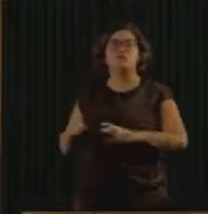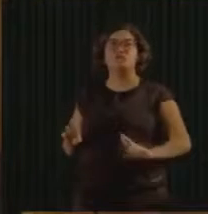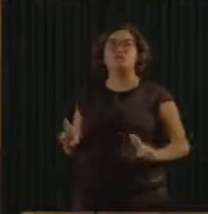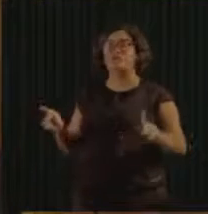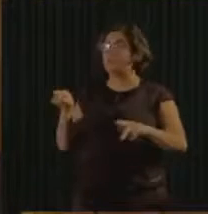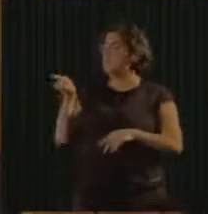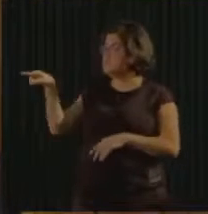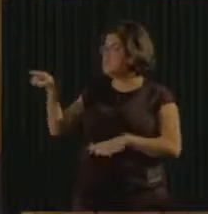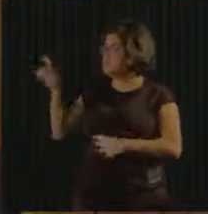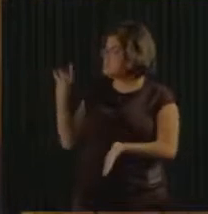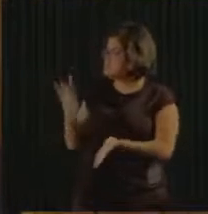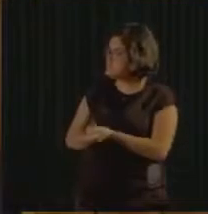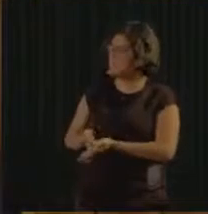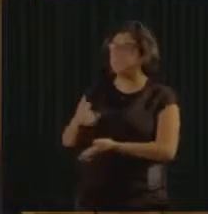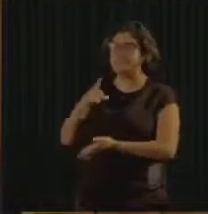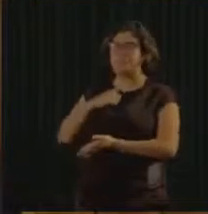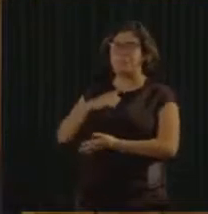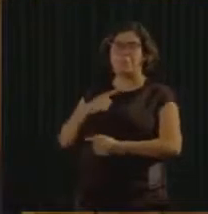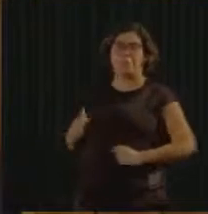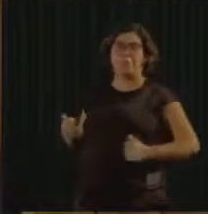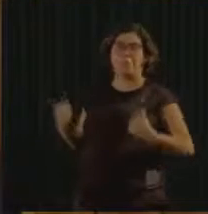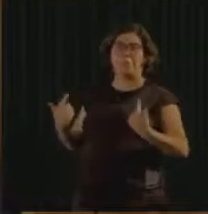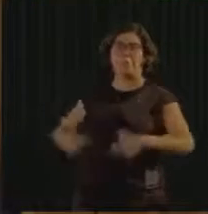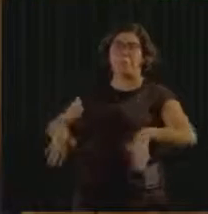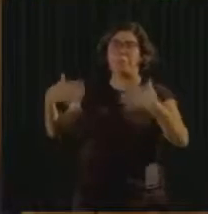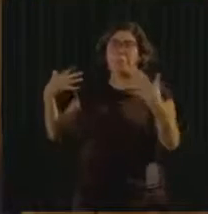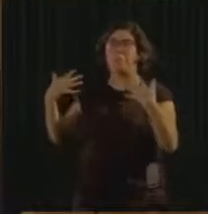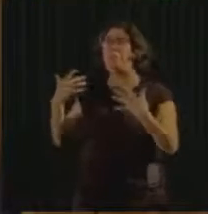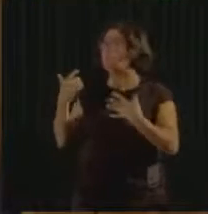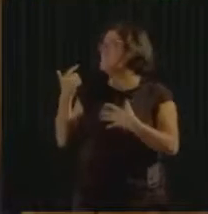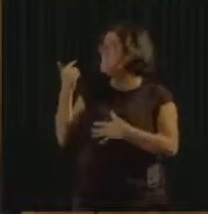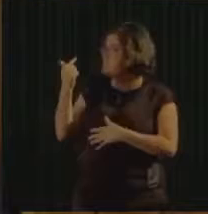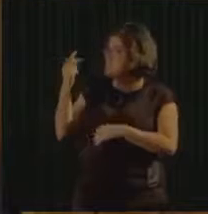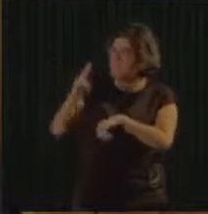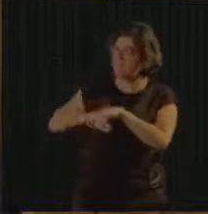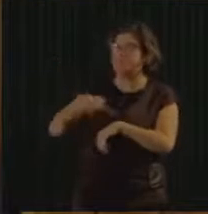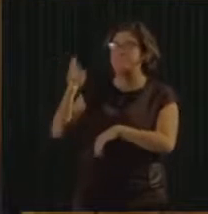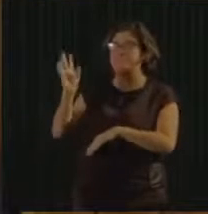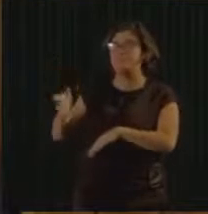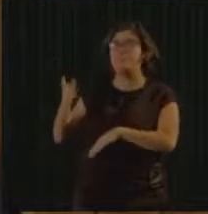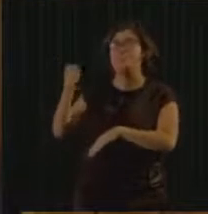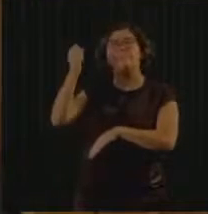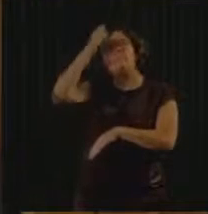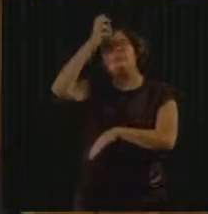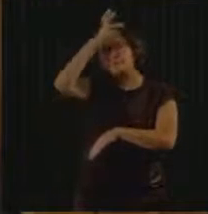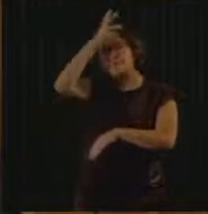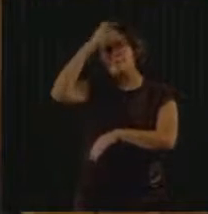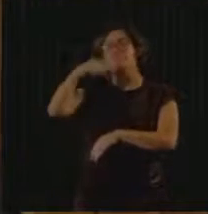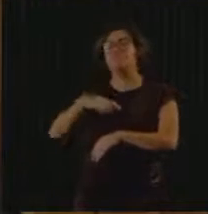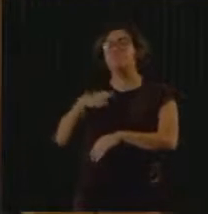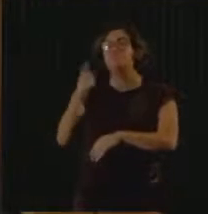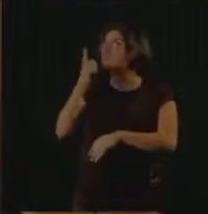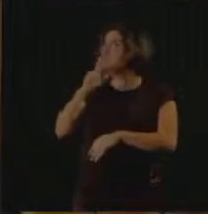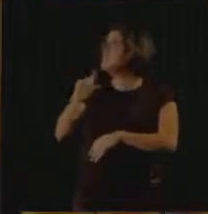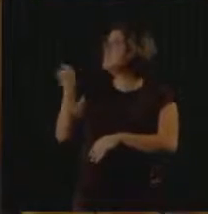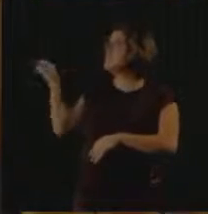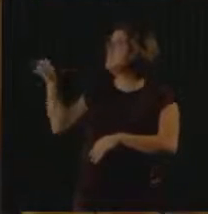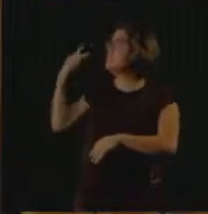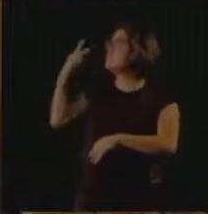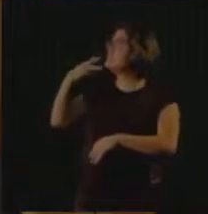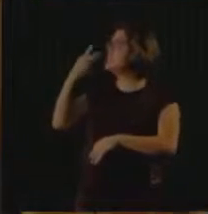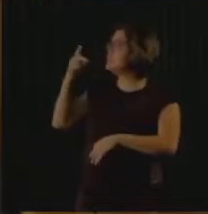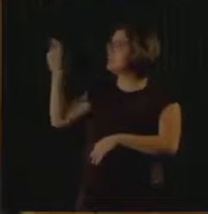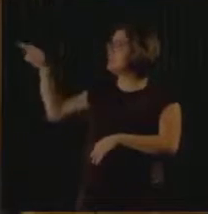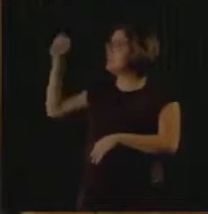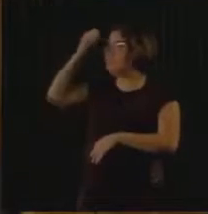o senhor realmente tem um recorde nacional. E parabenizar também o nosso vereador Marquito, que o vereador mais votado de